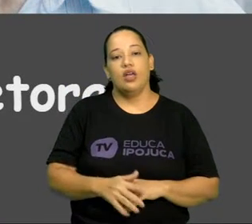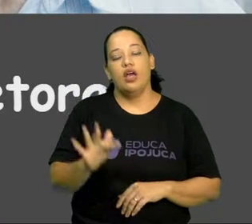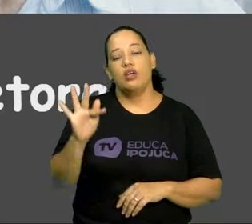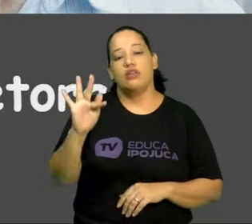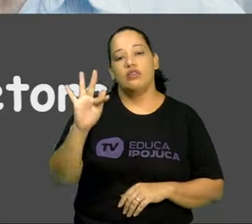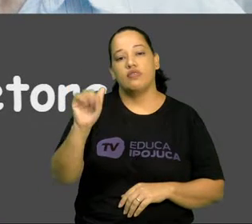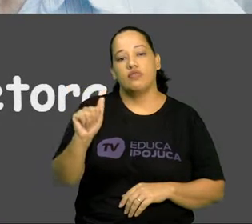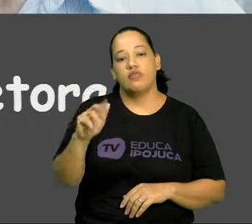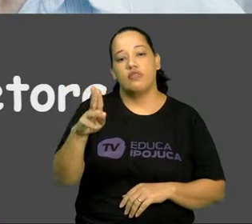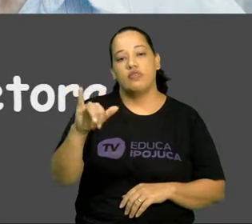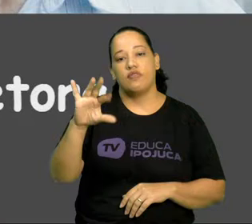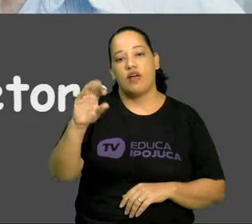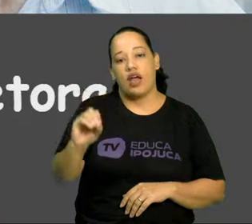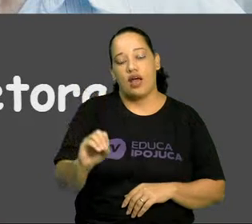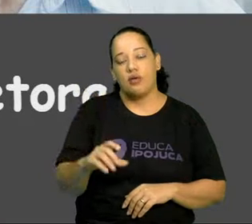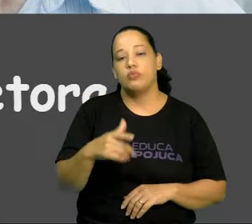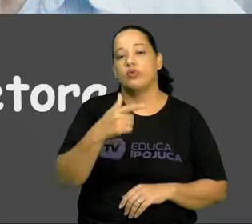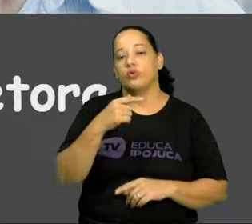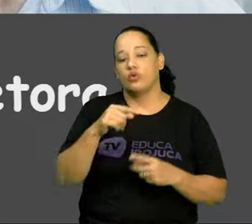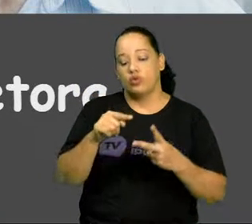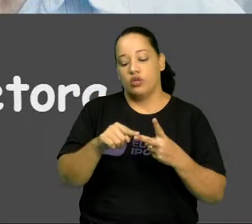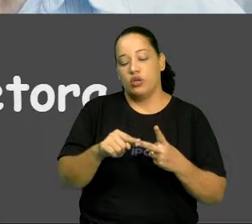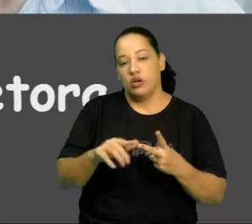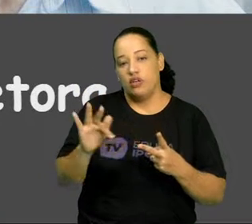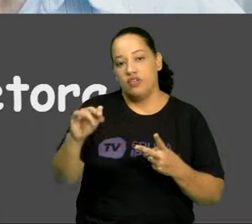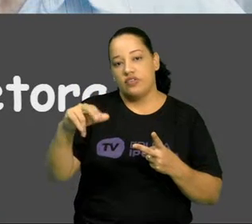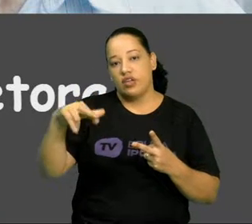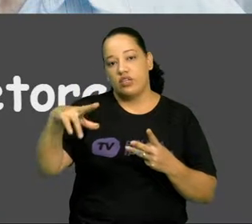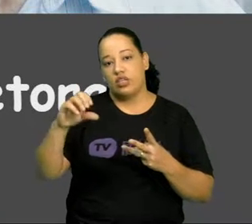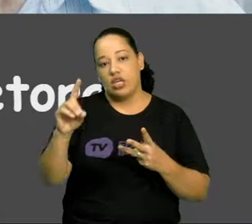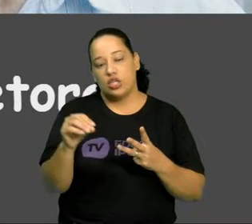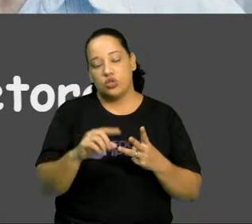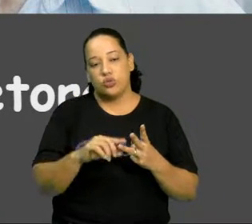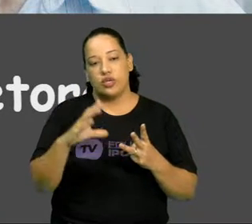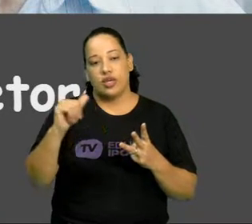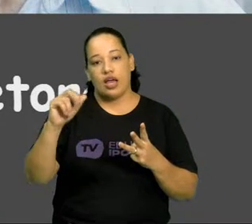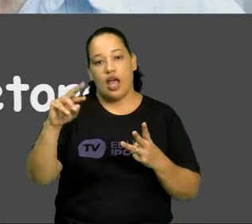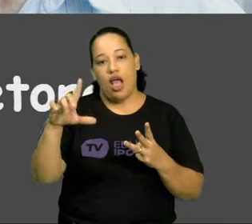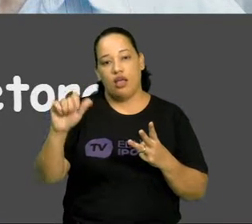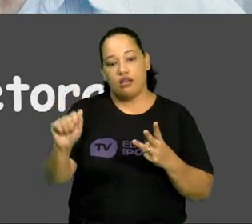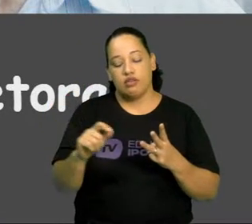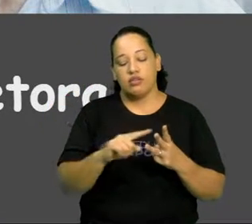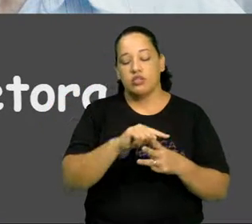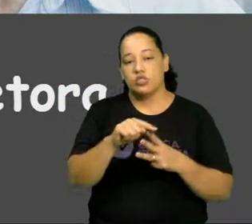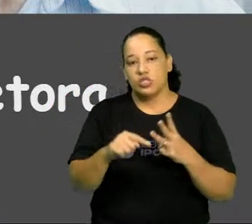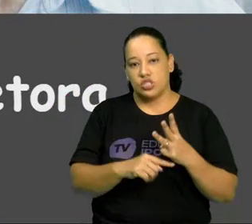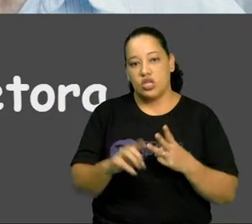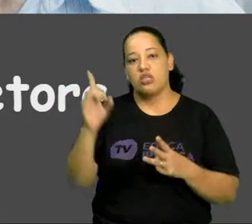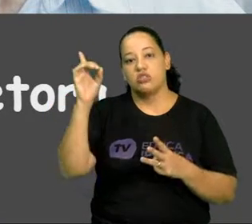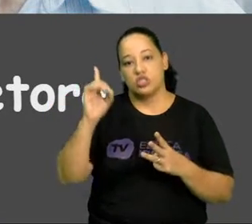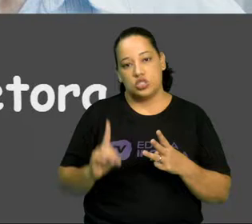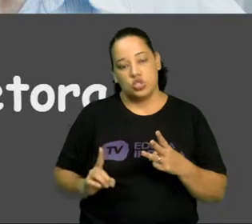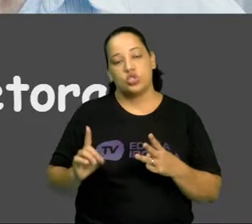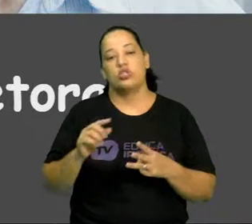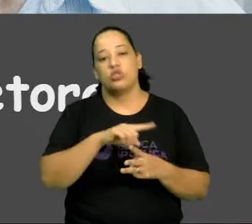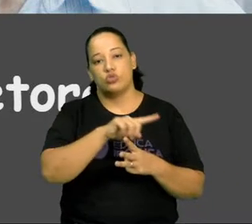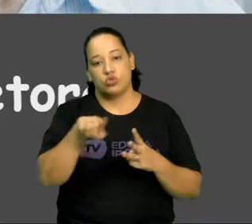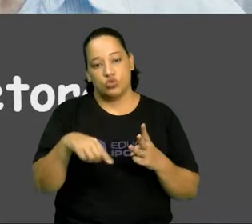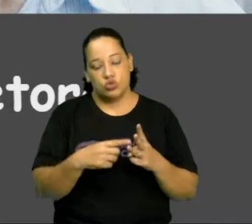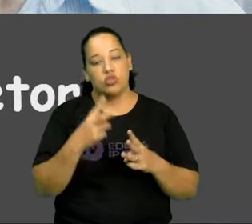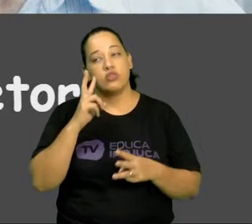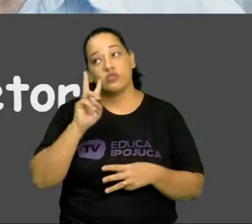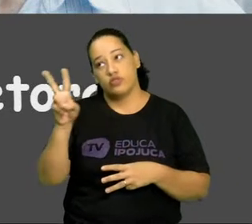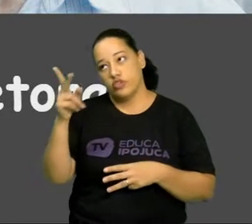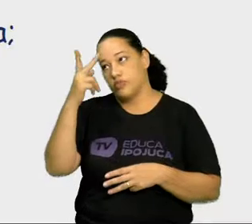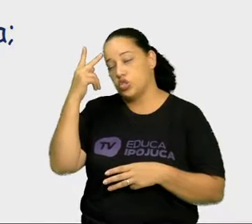Barreto, Fernando Meirelles e a Carla Camurati, que dirigiram esses três filmes, para vocês saberem quem